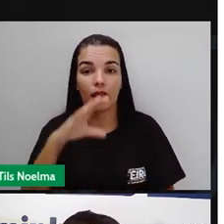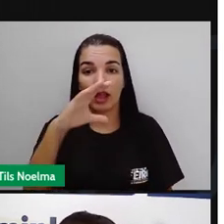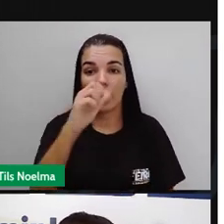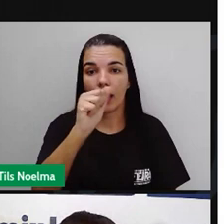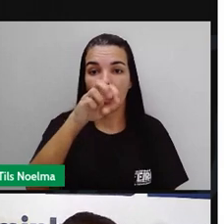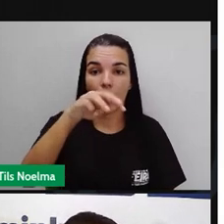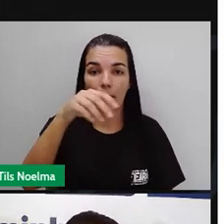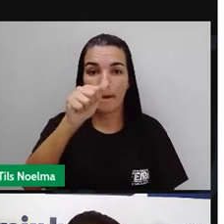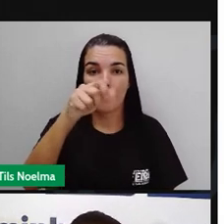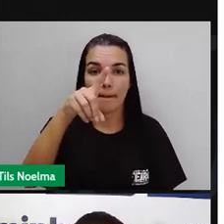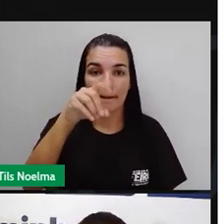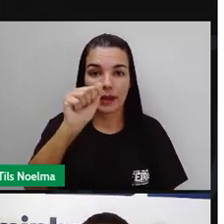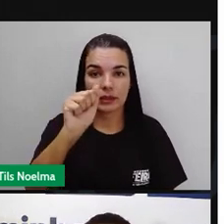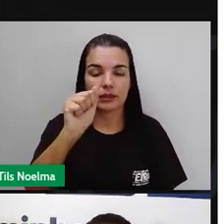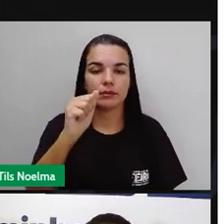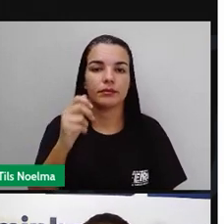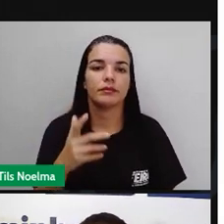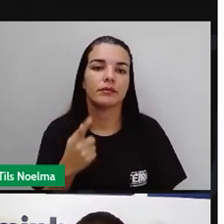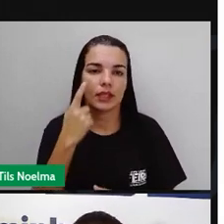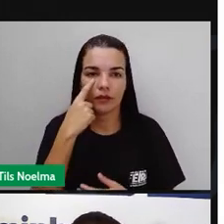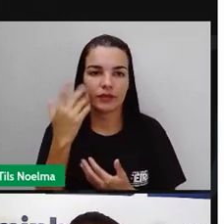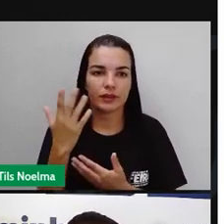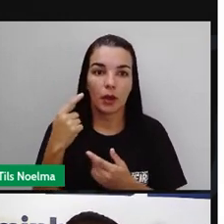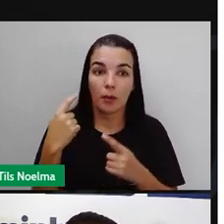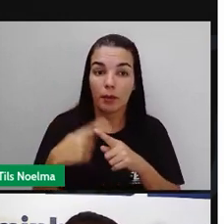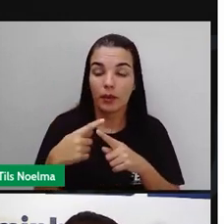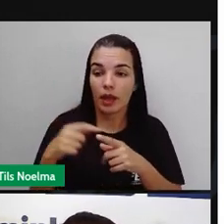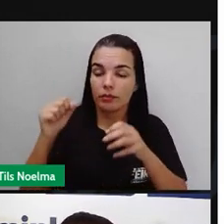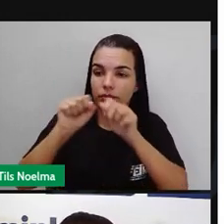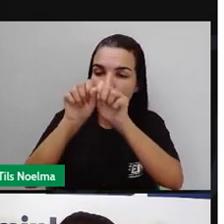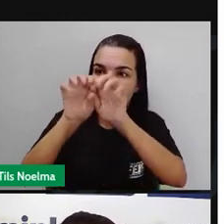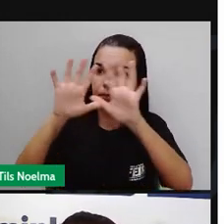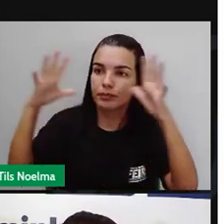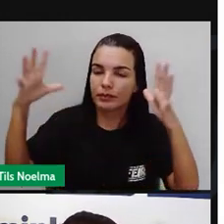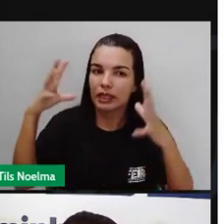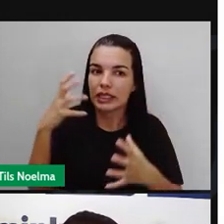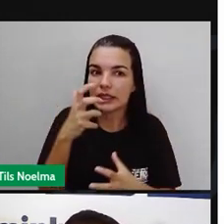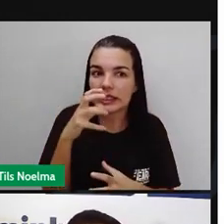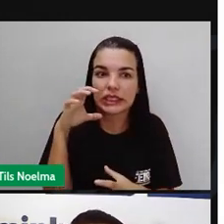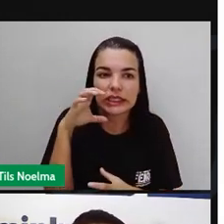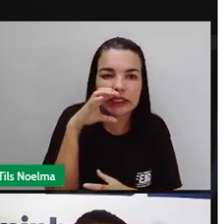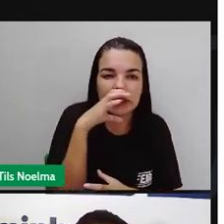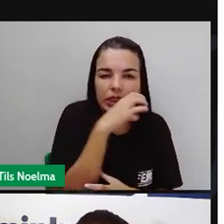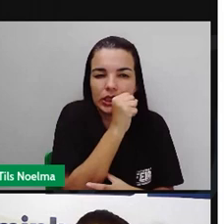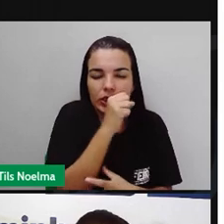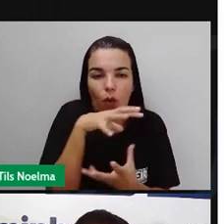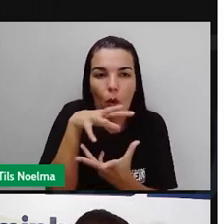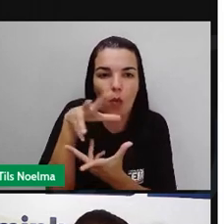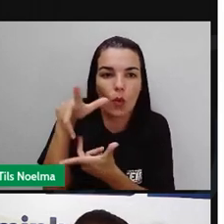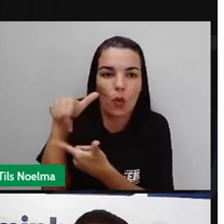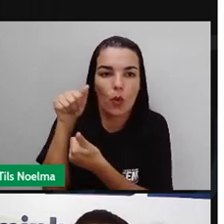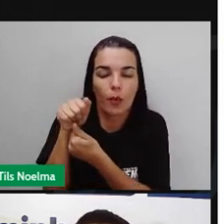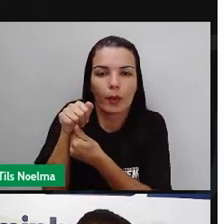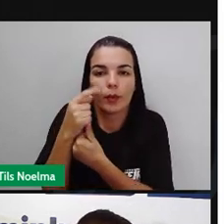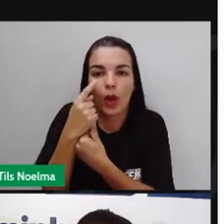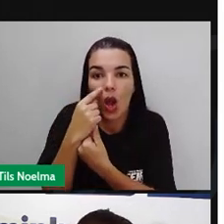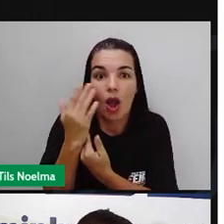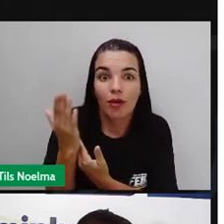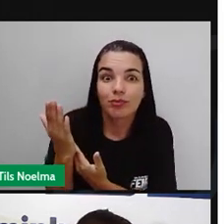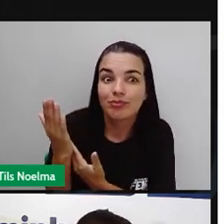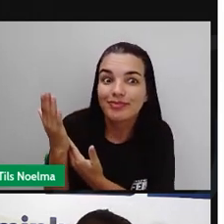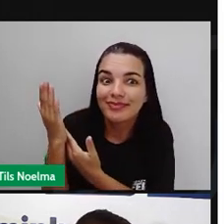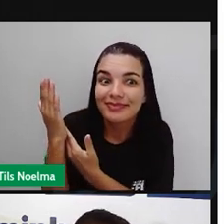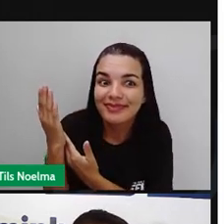uma porta de entrada para o aquecimento global. Já ouviram falar do ouro